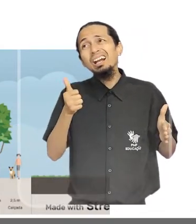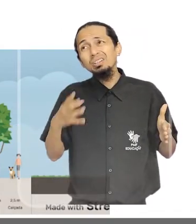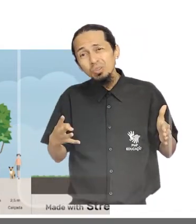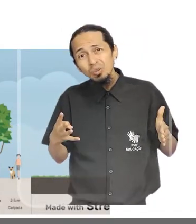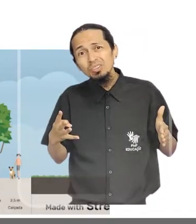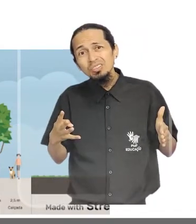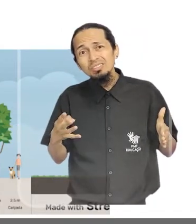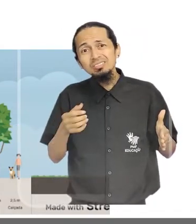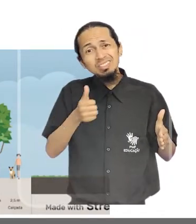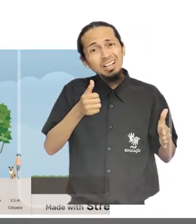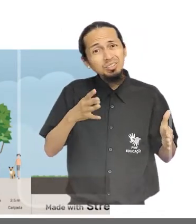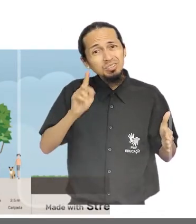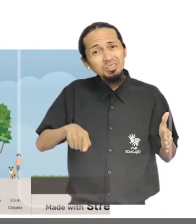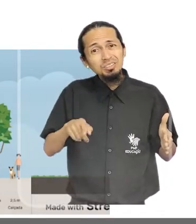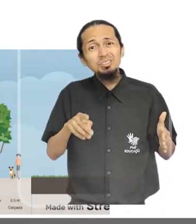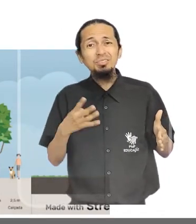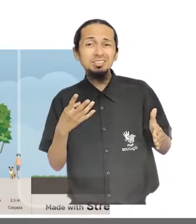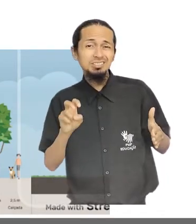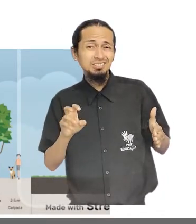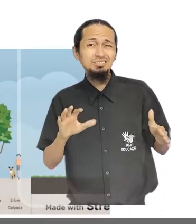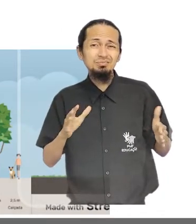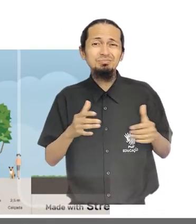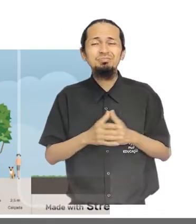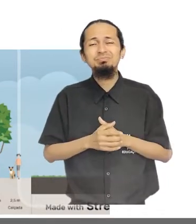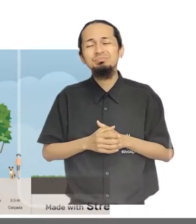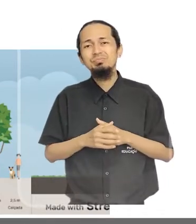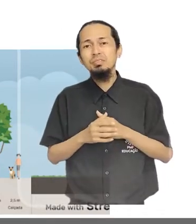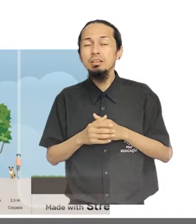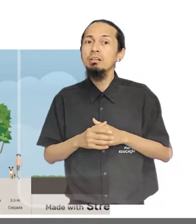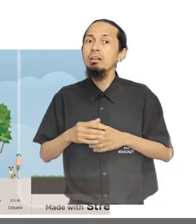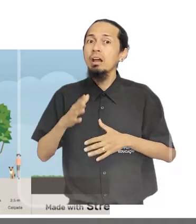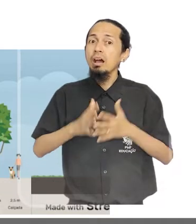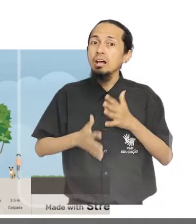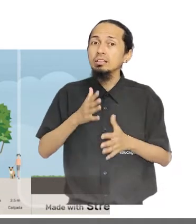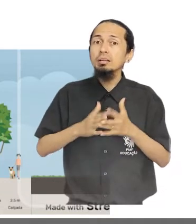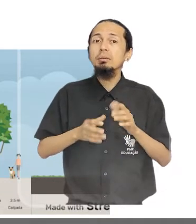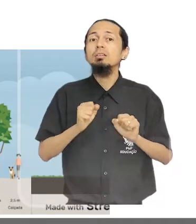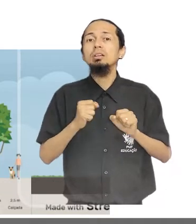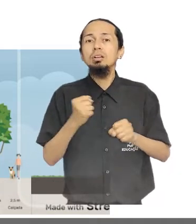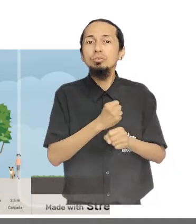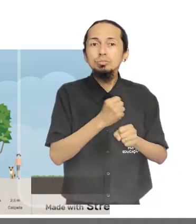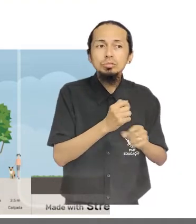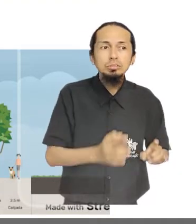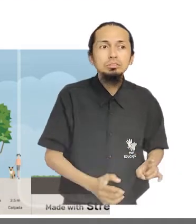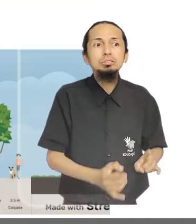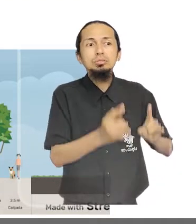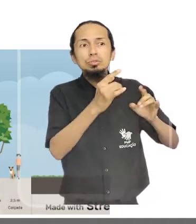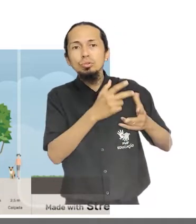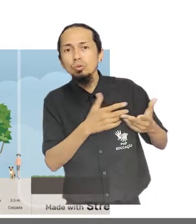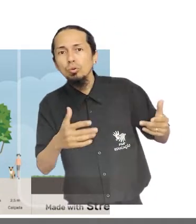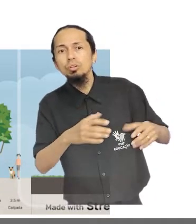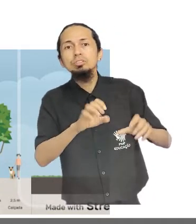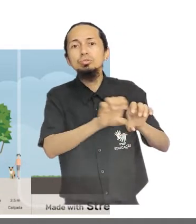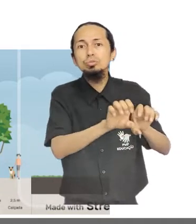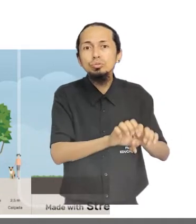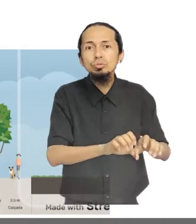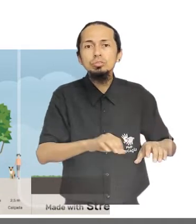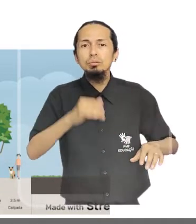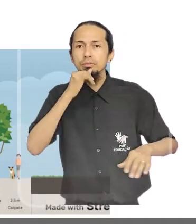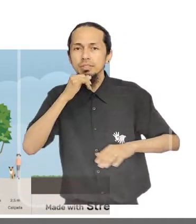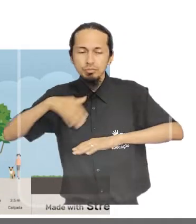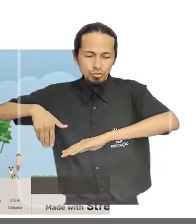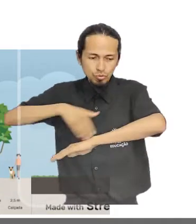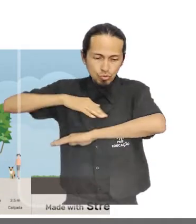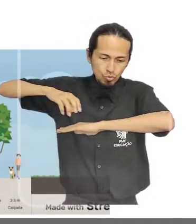,45 e 17 metros. Isso impede que equipamentos planejados importantes sejam implantados, como